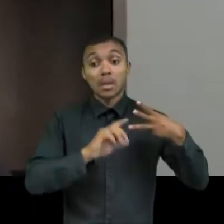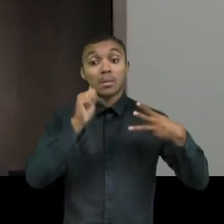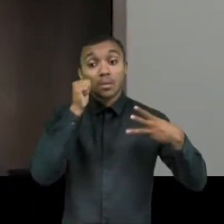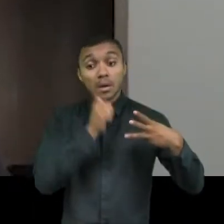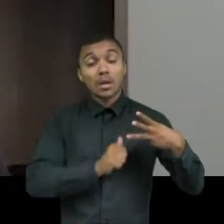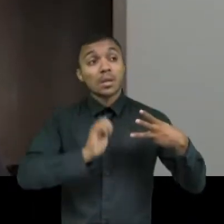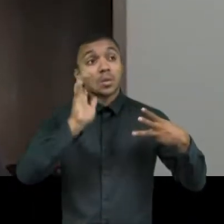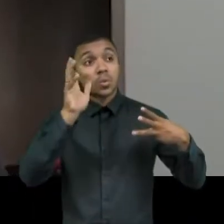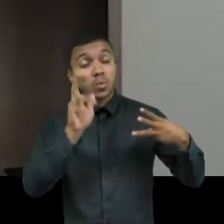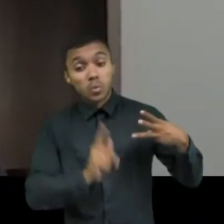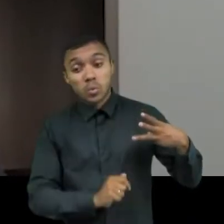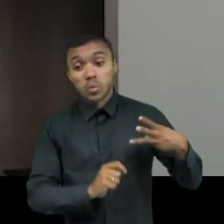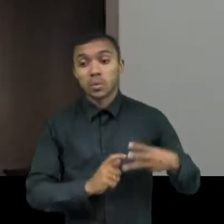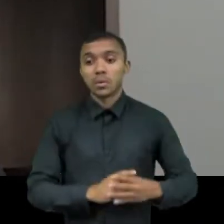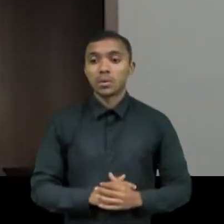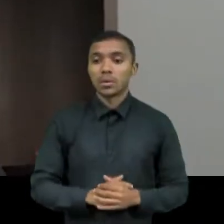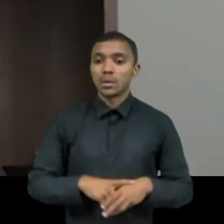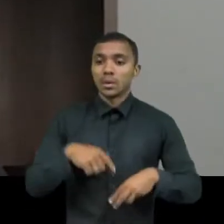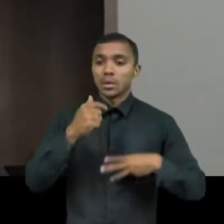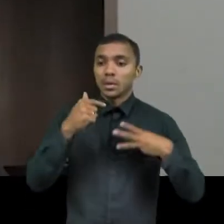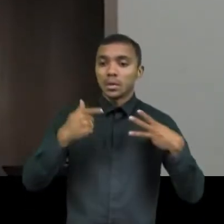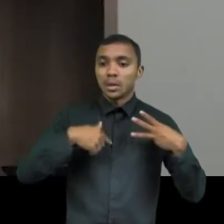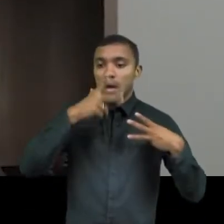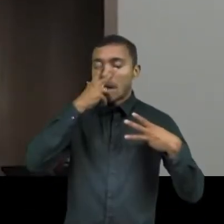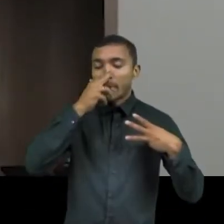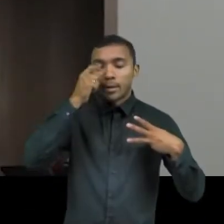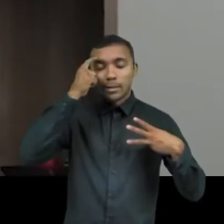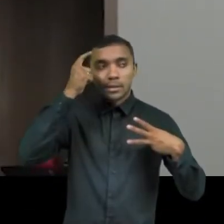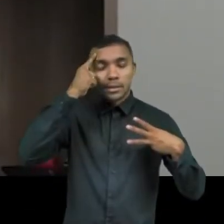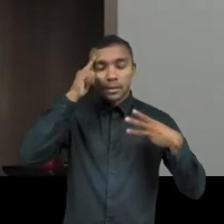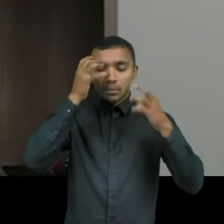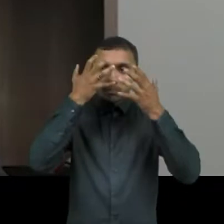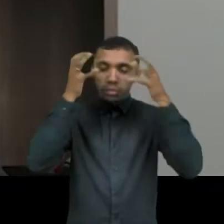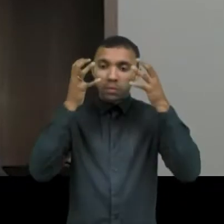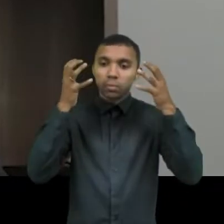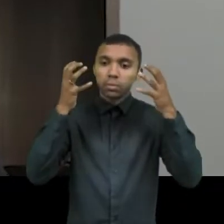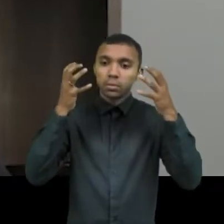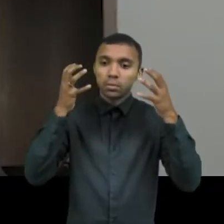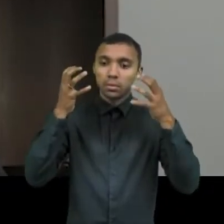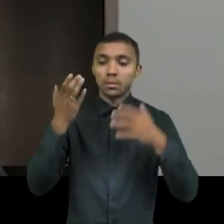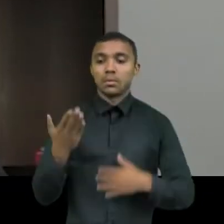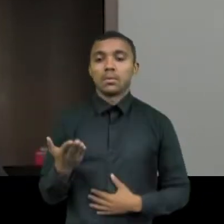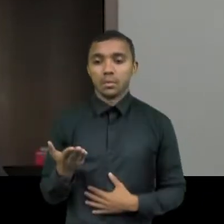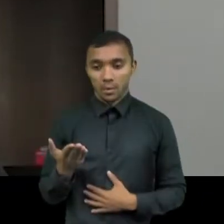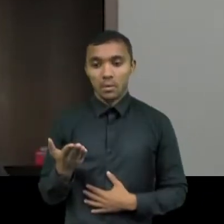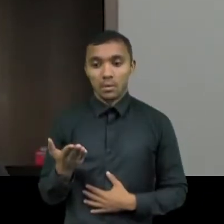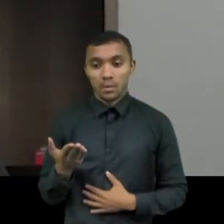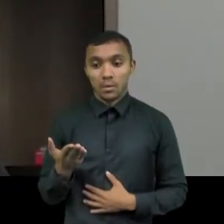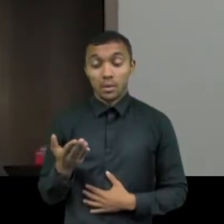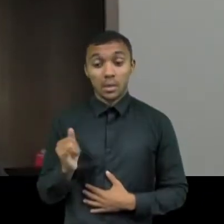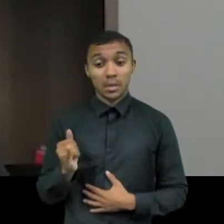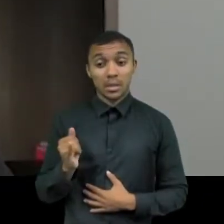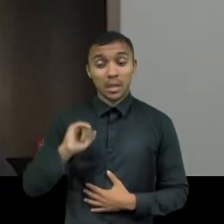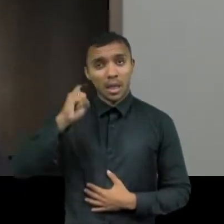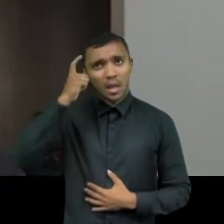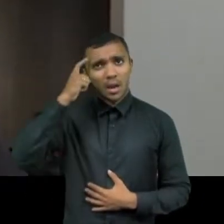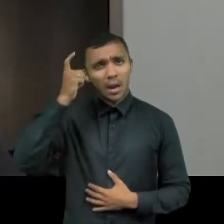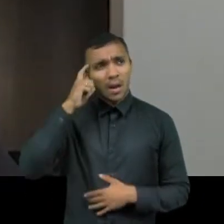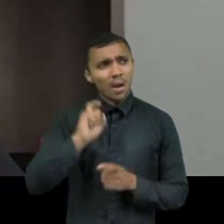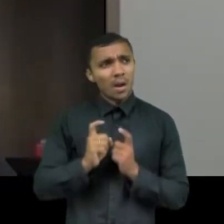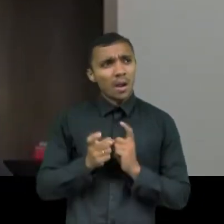Isto ocasiona nela um peso muito grande. A autocobrança é algo muito profundo, que traz